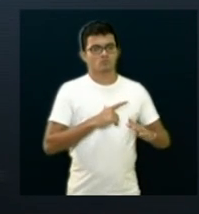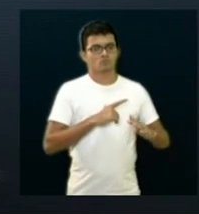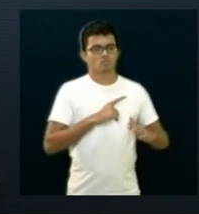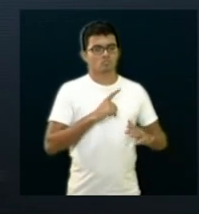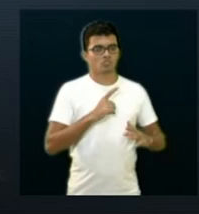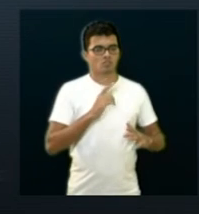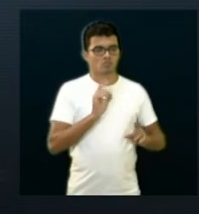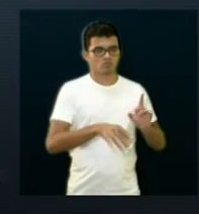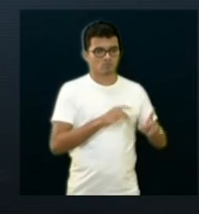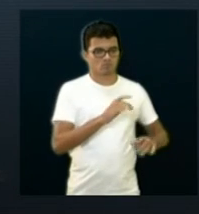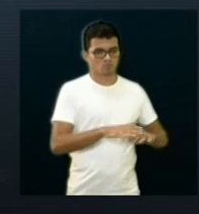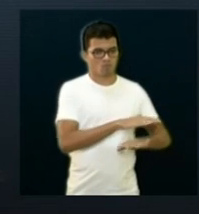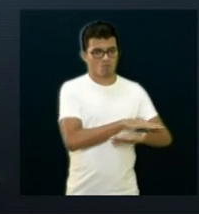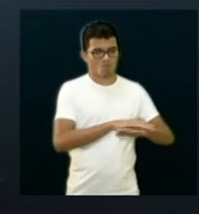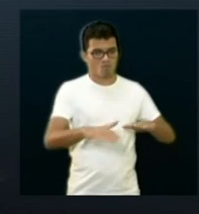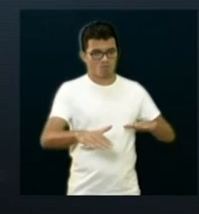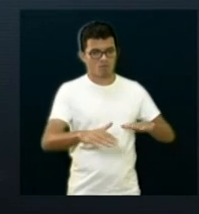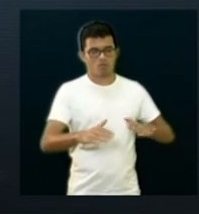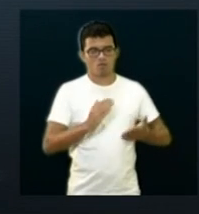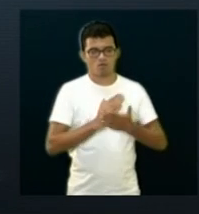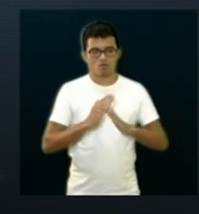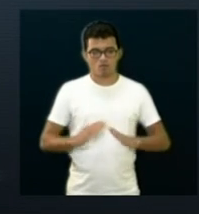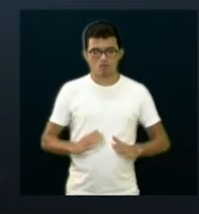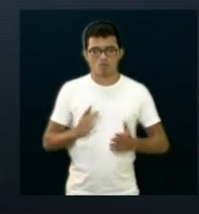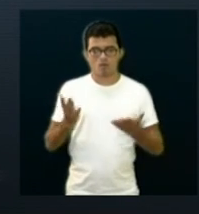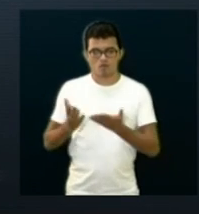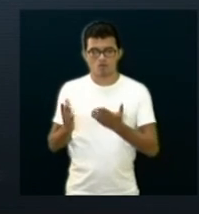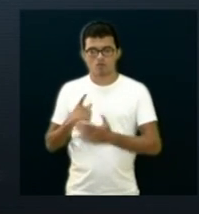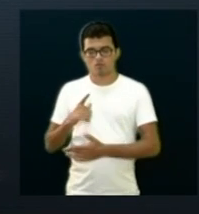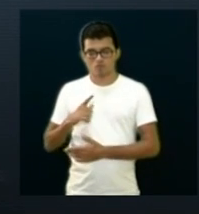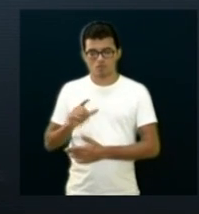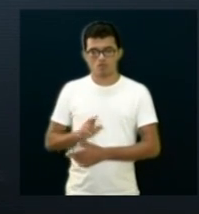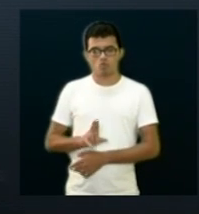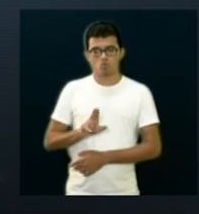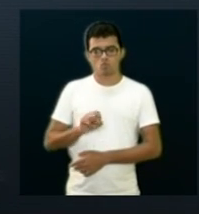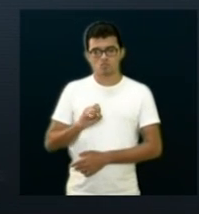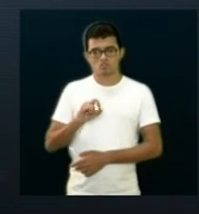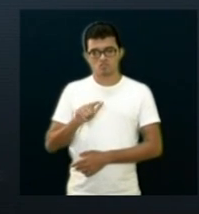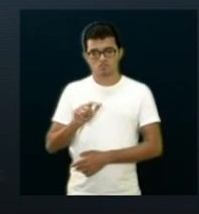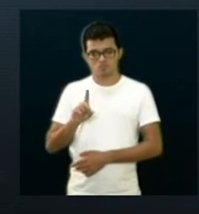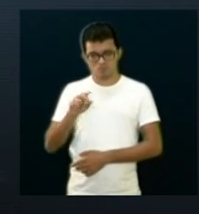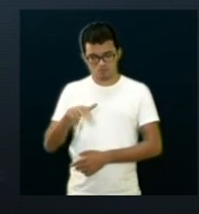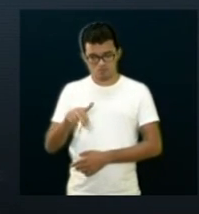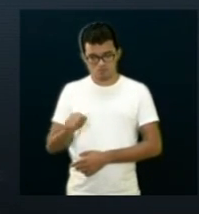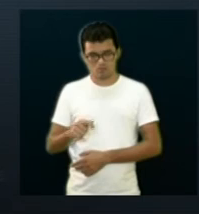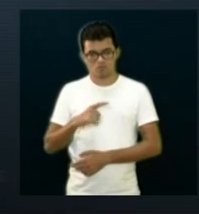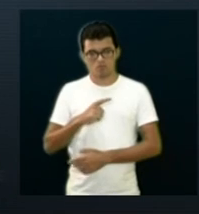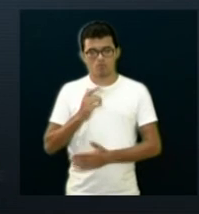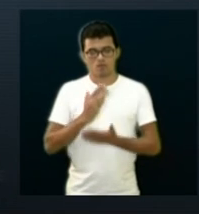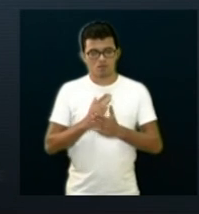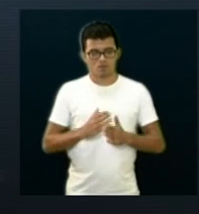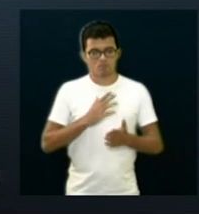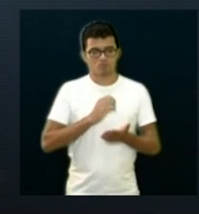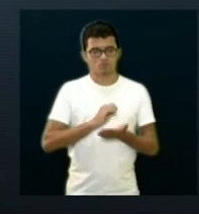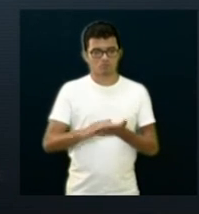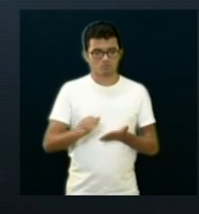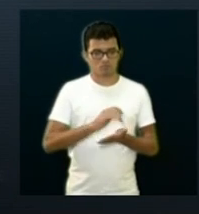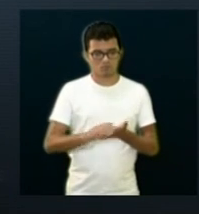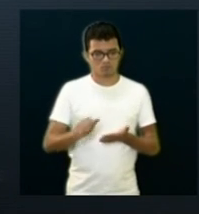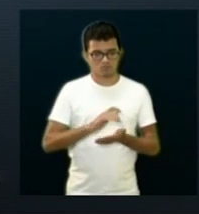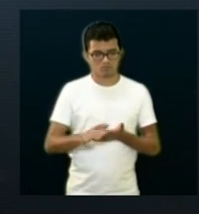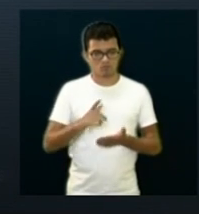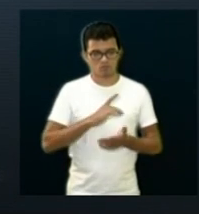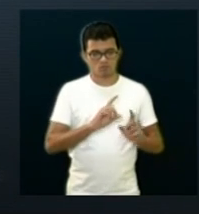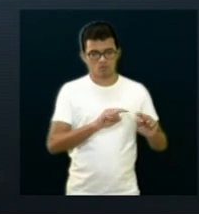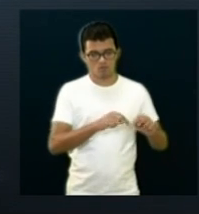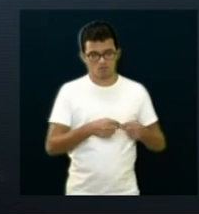na cidade uma usina de lixo para acabar com essa poluição e esse gasto desnecessário de a gente recolher